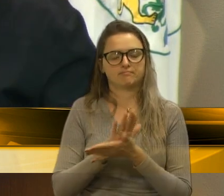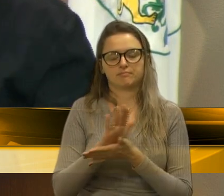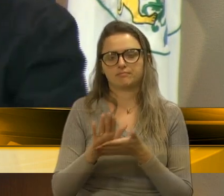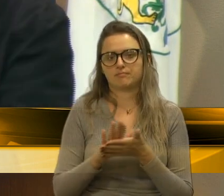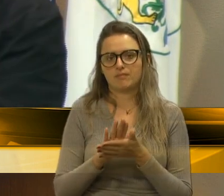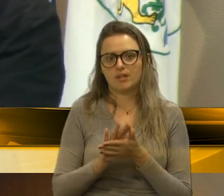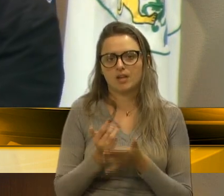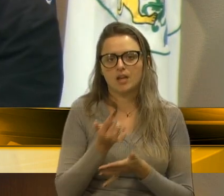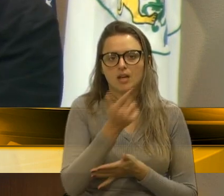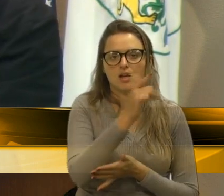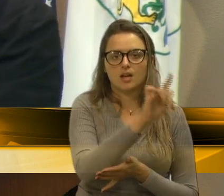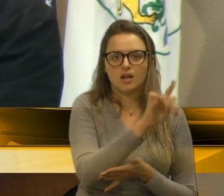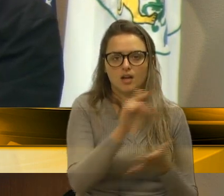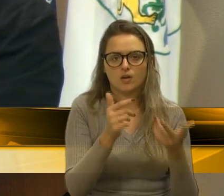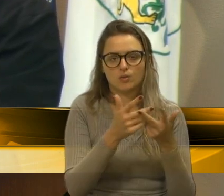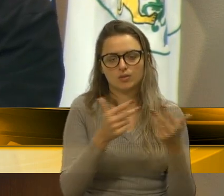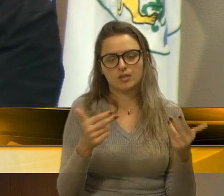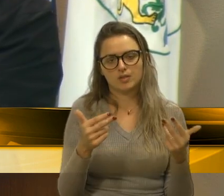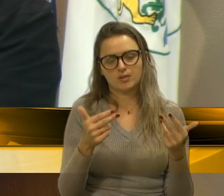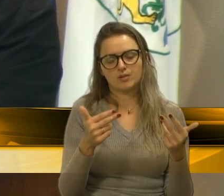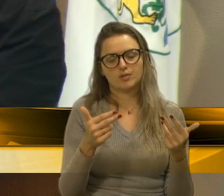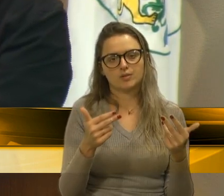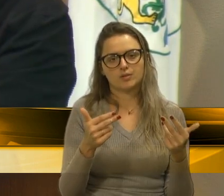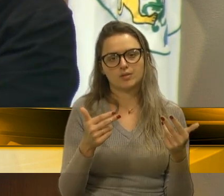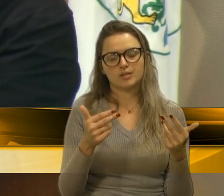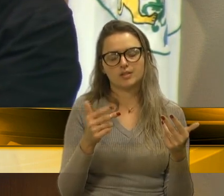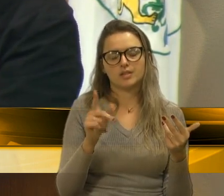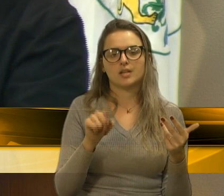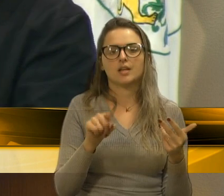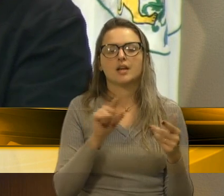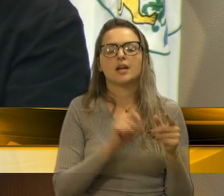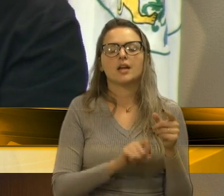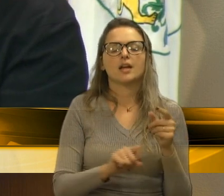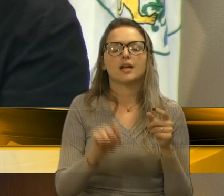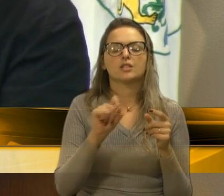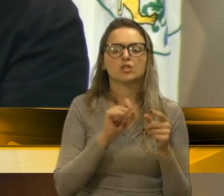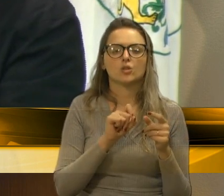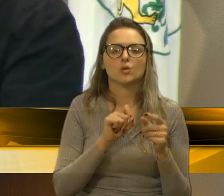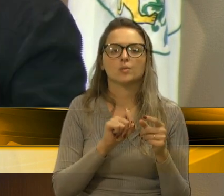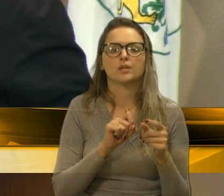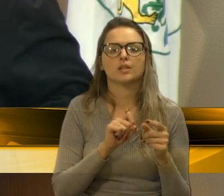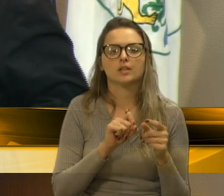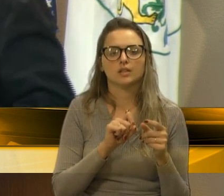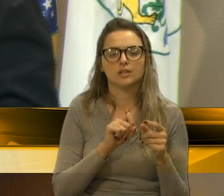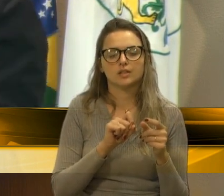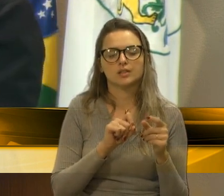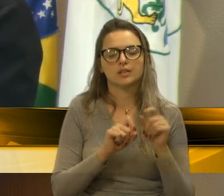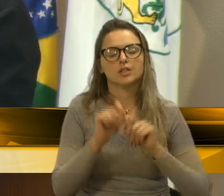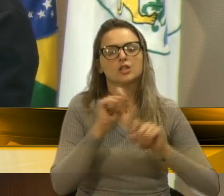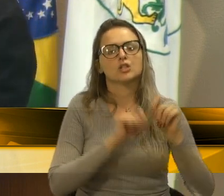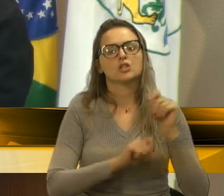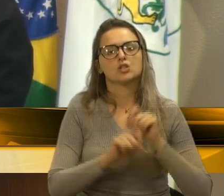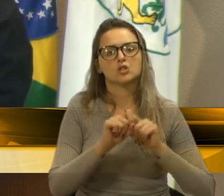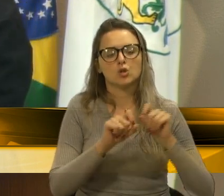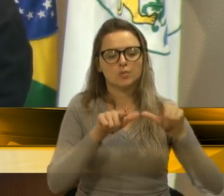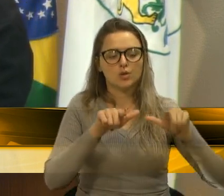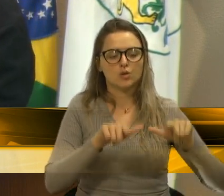outra que eles estão colocando com relação às chamadas zonas de macro